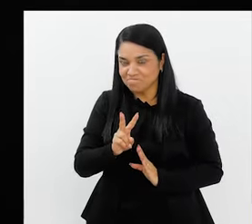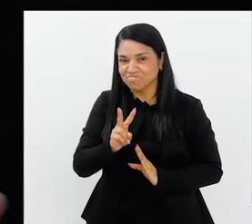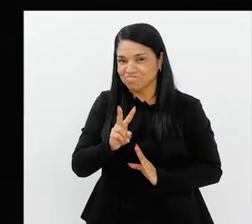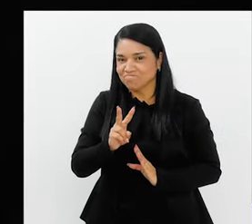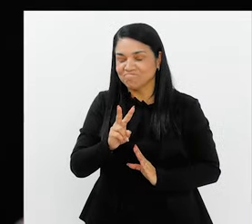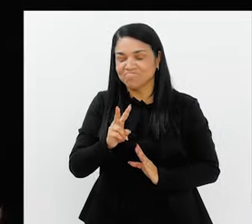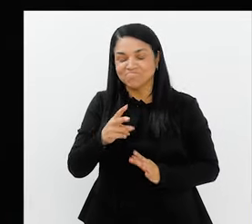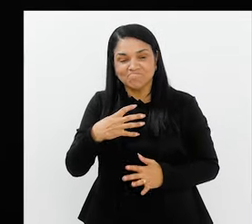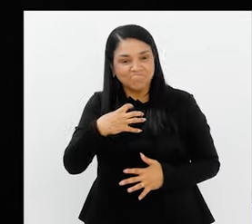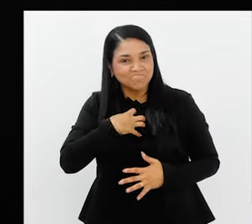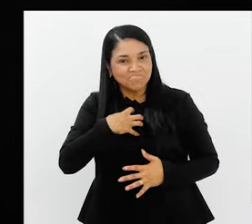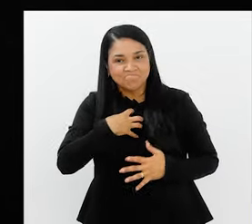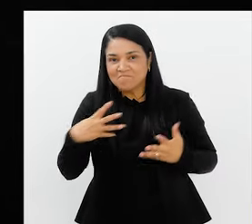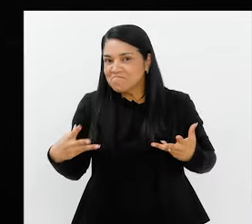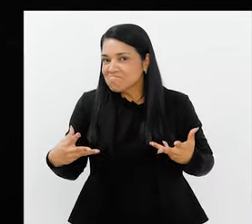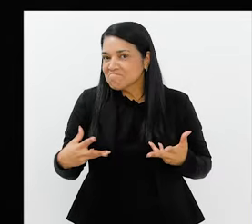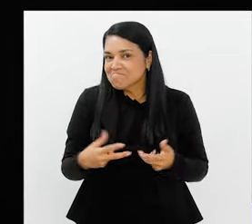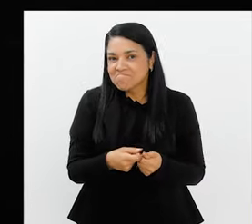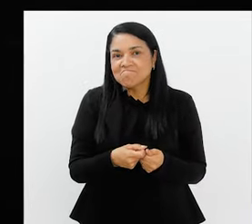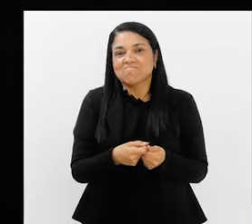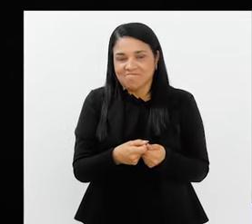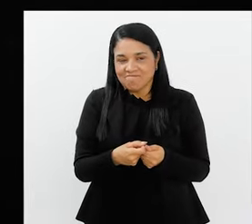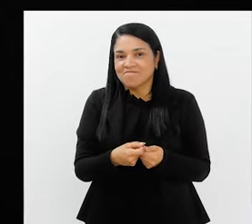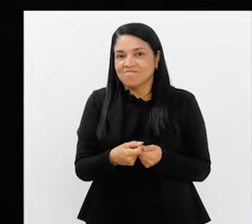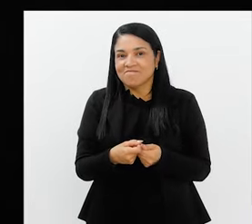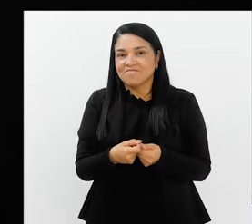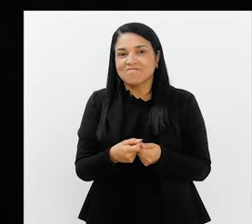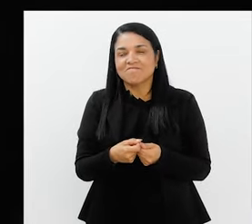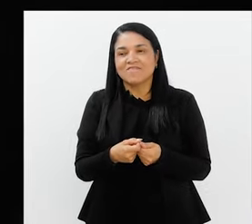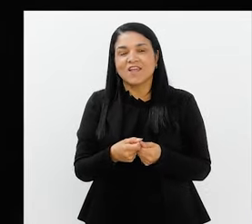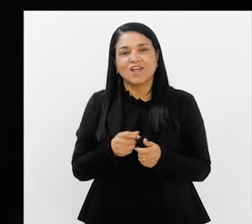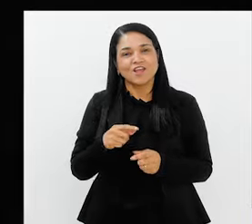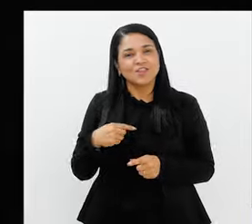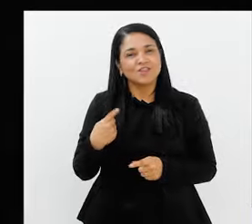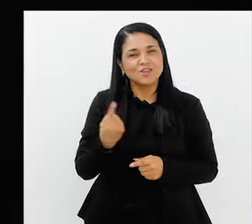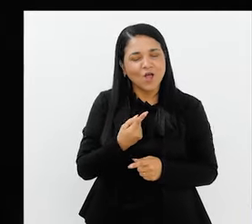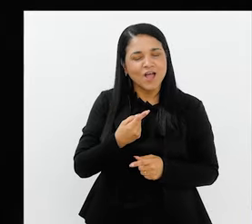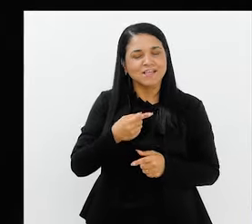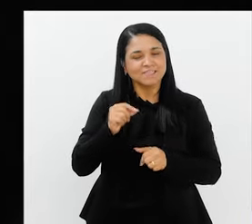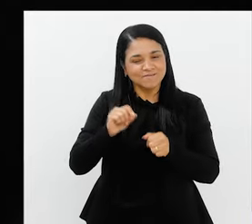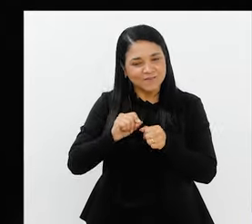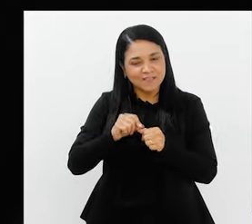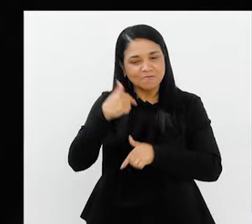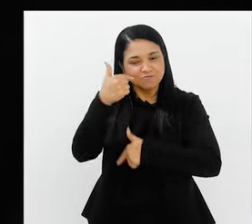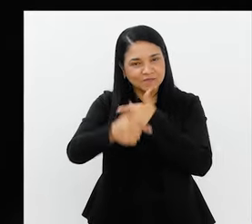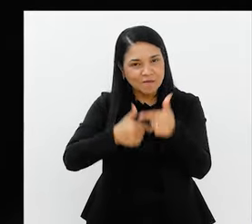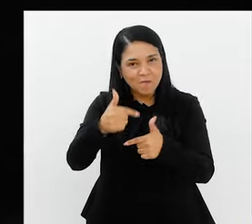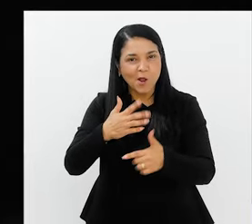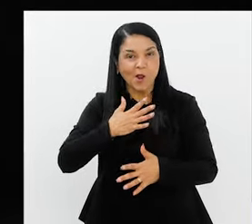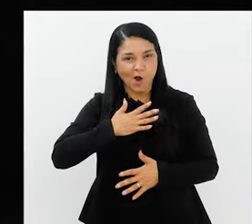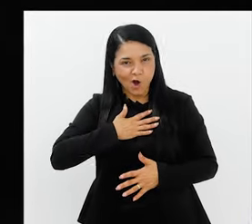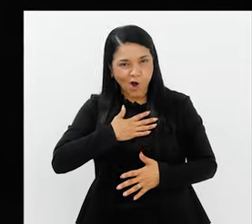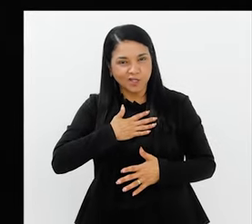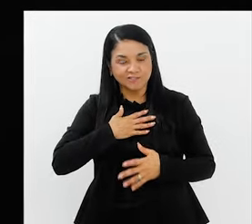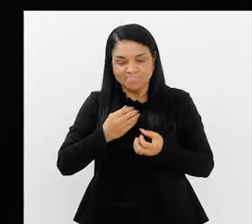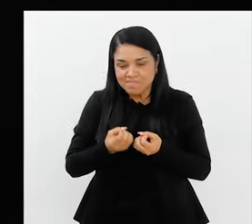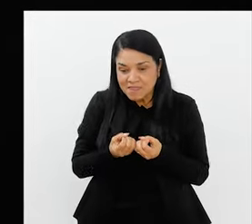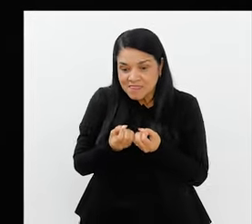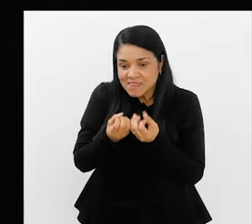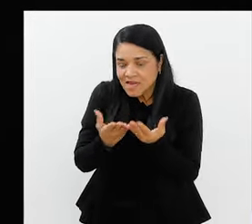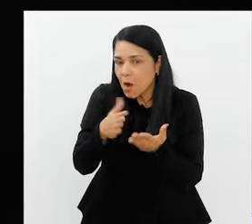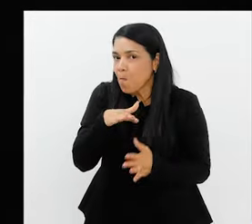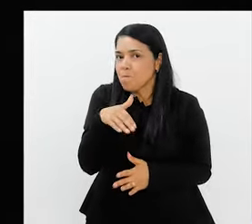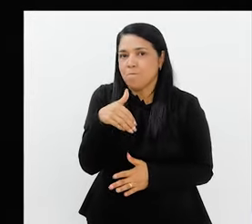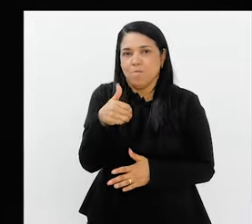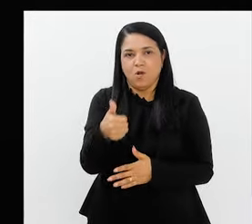carnaval brasileiro. Isso é, nossa, é incrível. A gente que faz o que a gente gosta, a intenção é sempre entregar